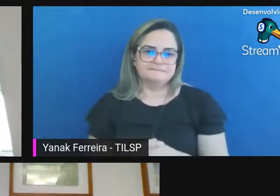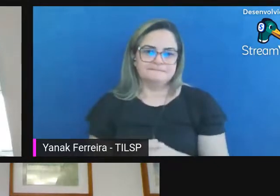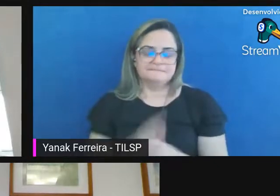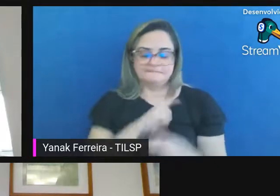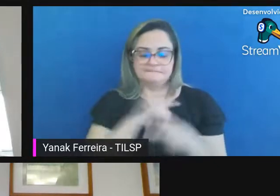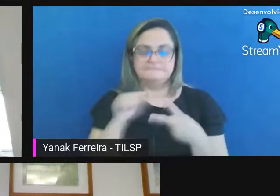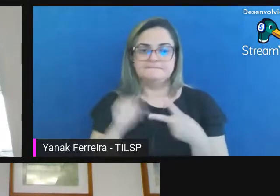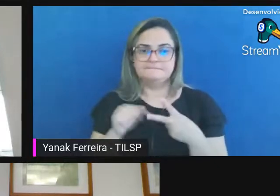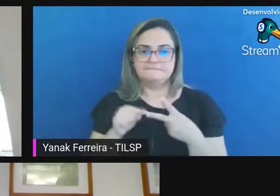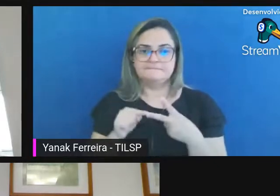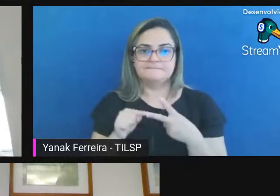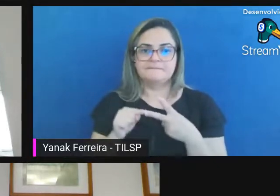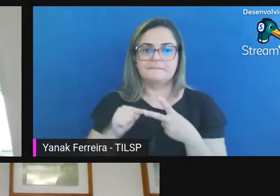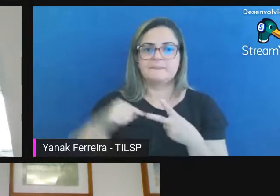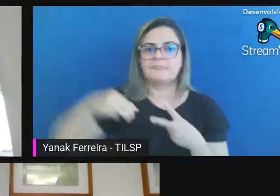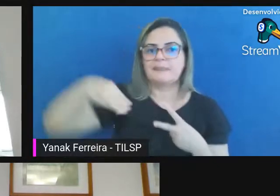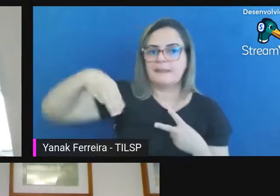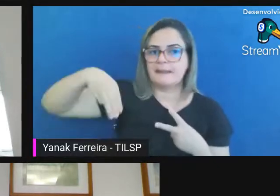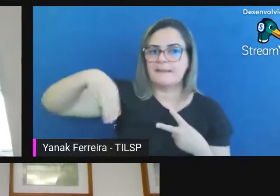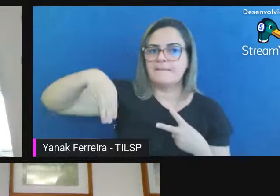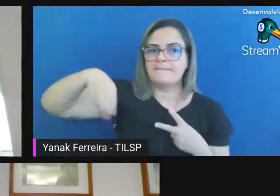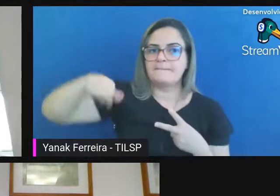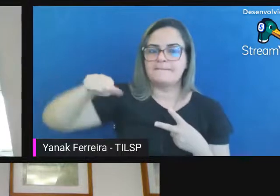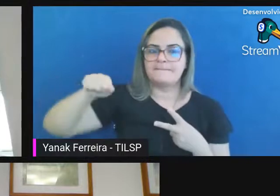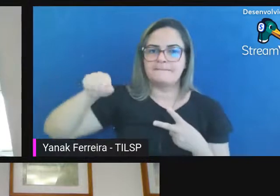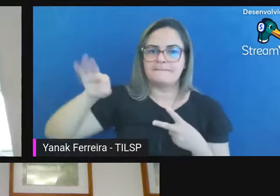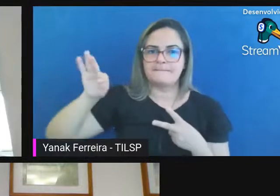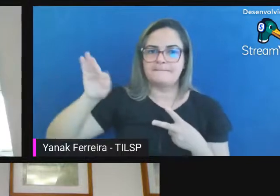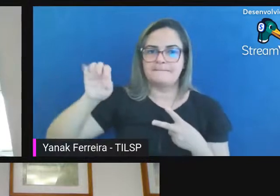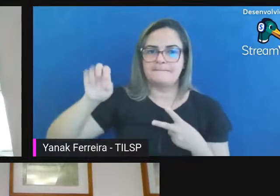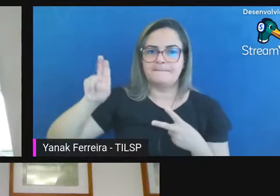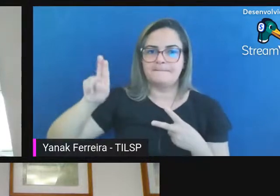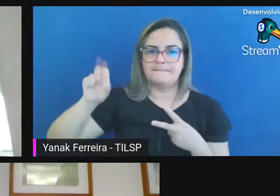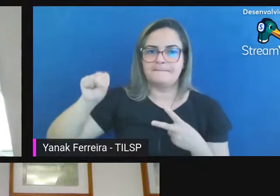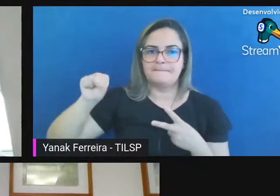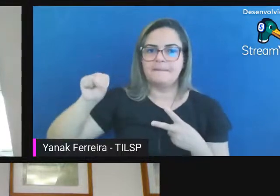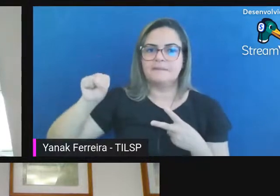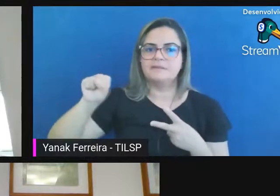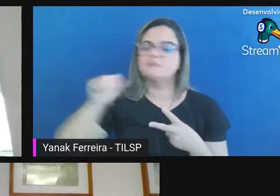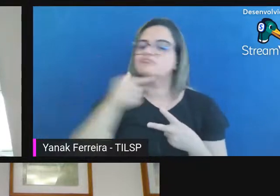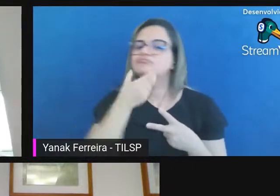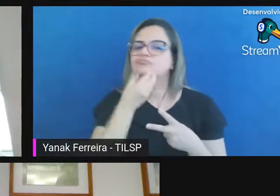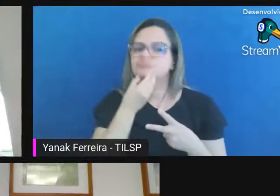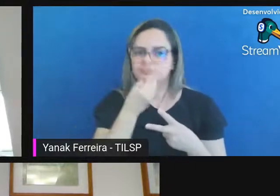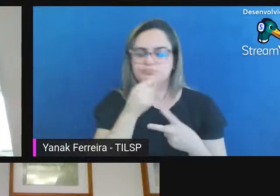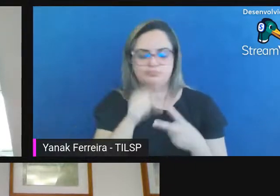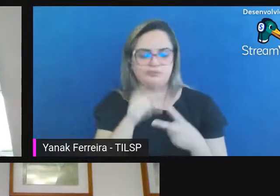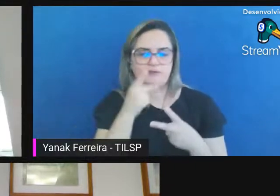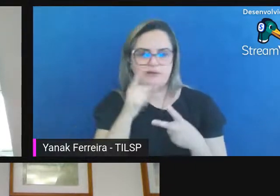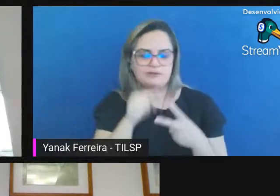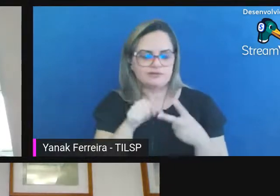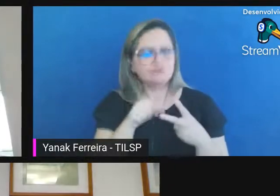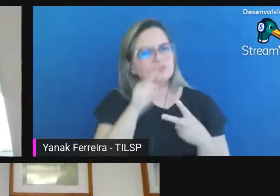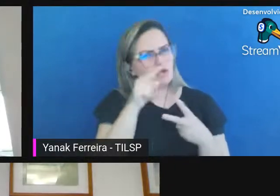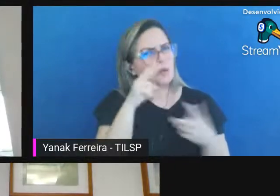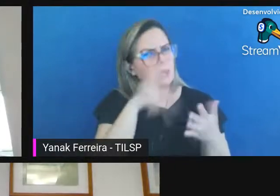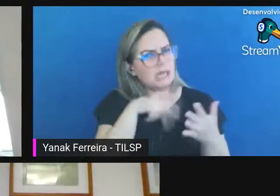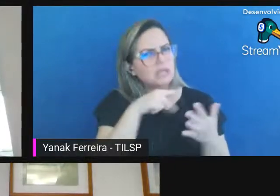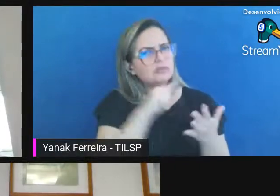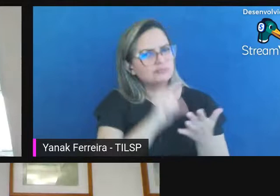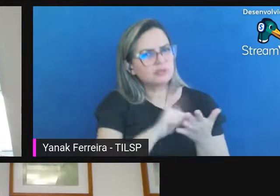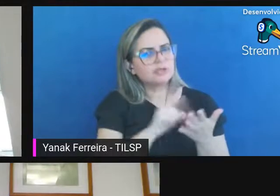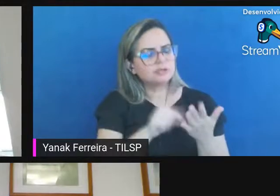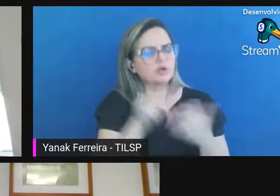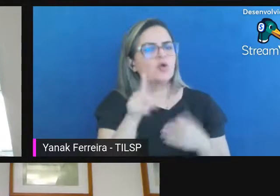Mateus Silva ele diz o seguinte em seu artigo preservação digital sistêmica o professor